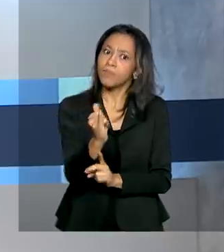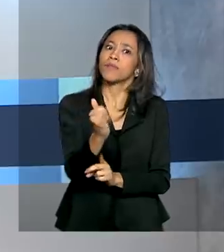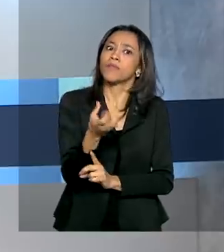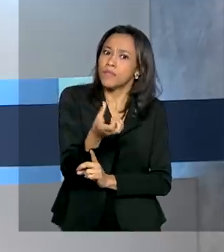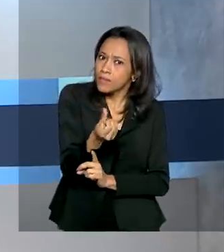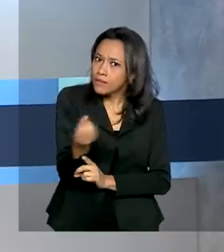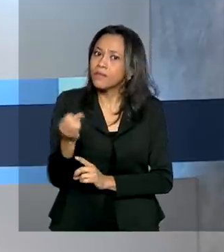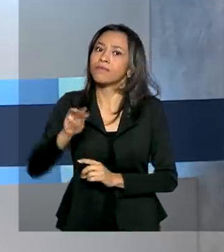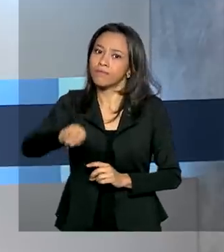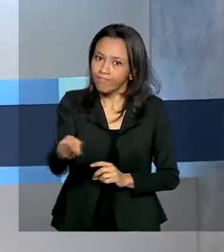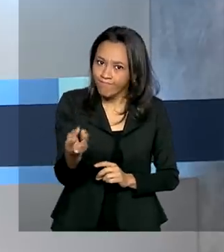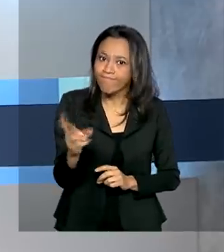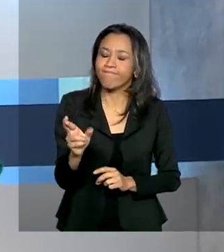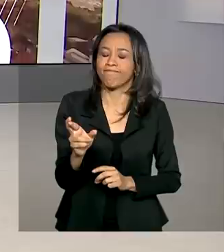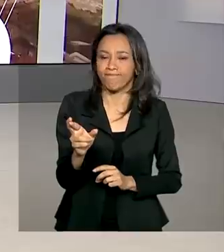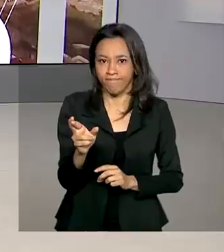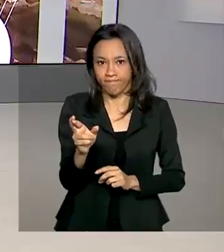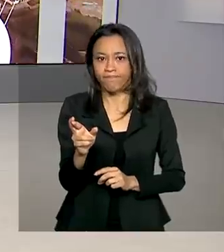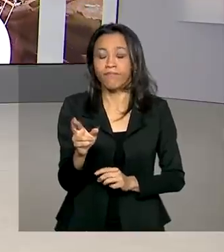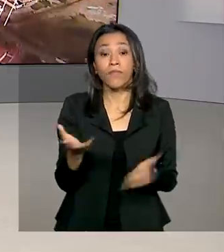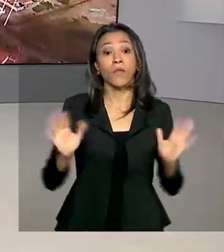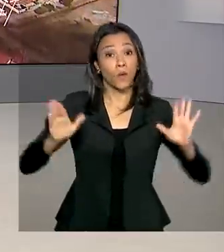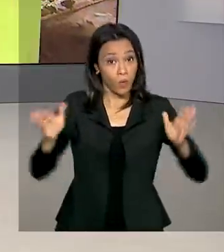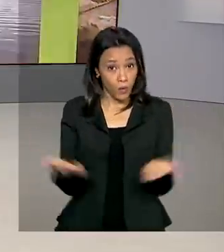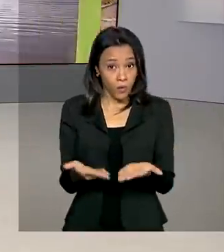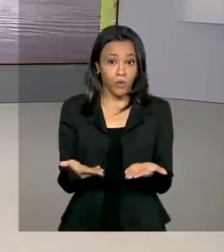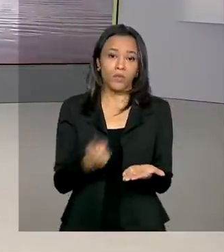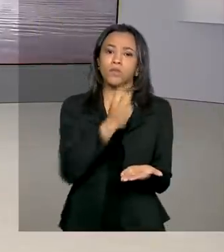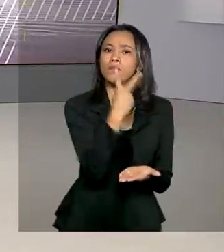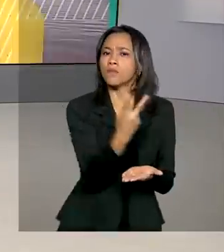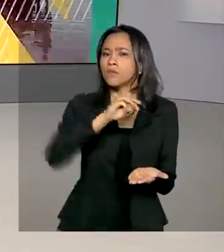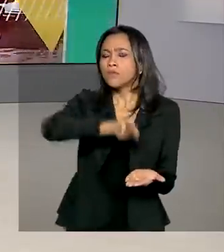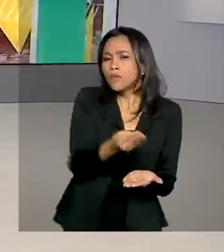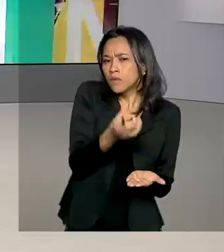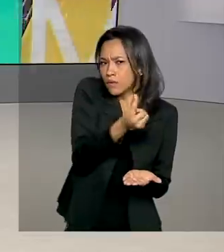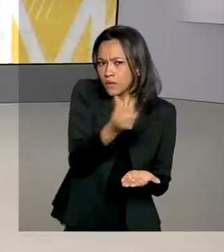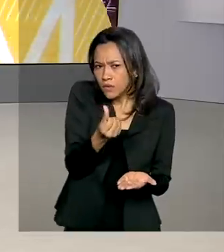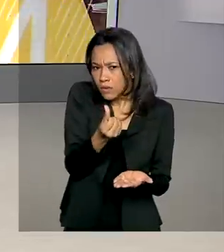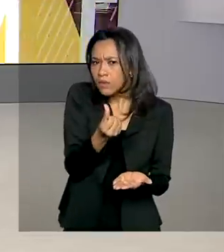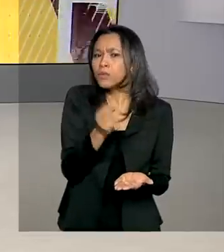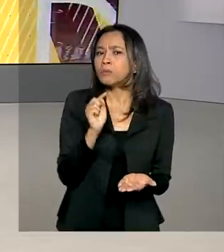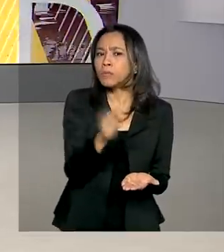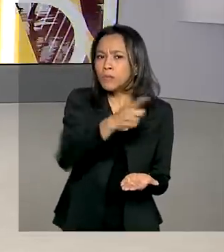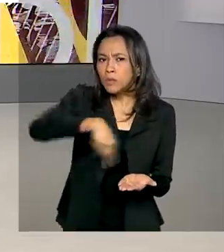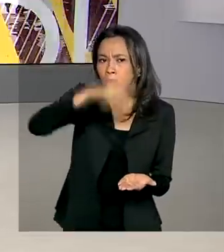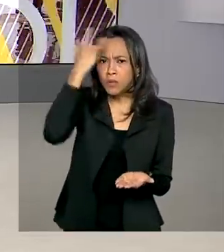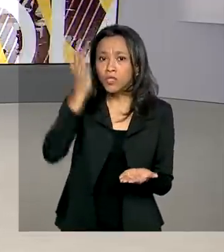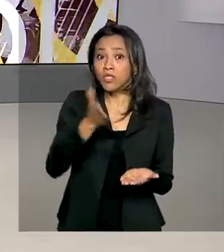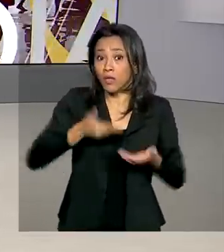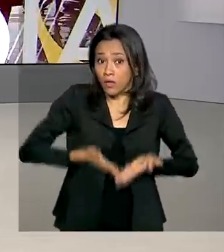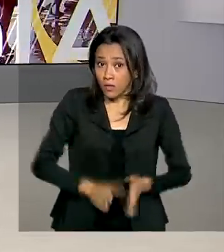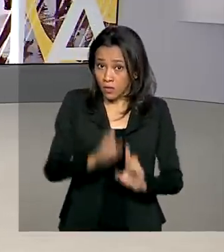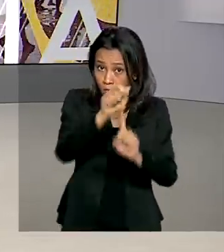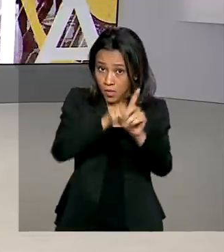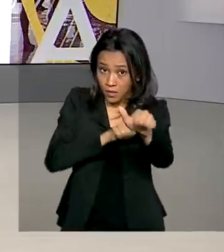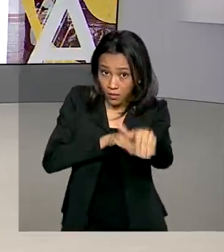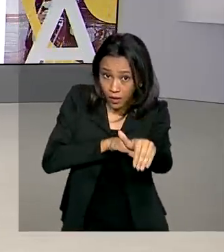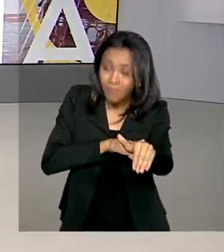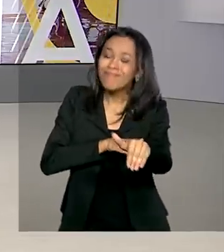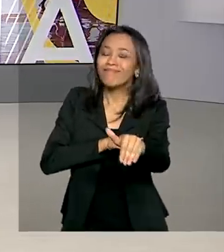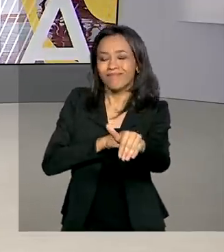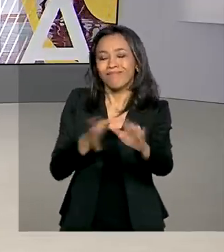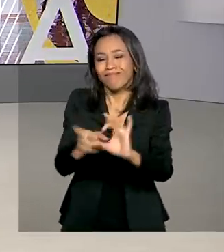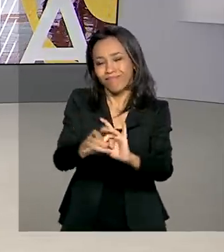600 milhões de reais. Hoje, os 2 milhões e 600 mil beneficiários nascidos em setembro estão